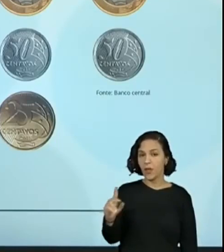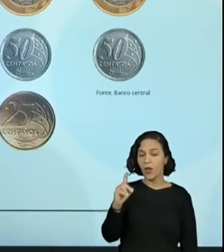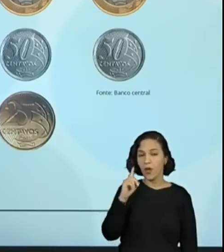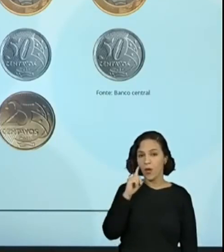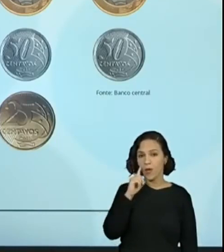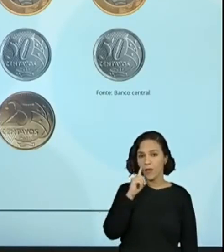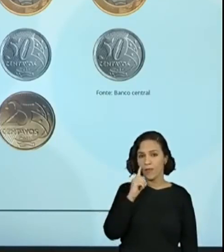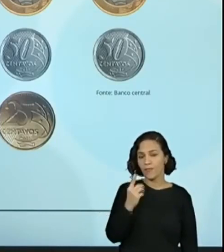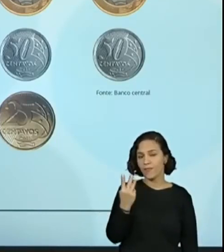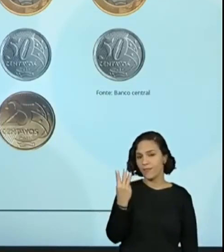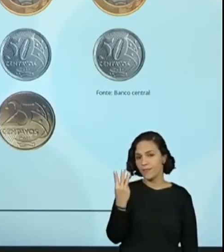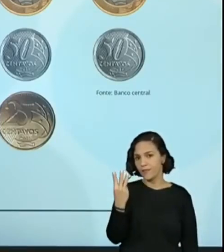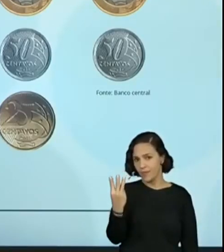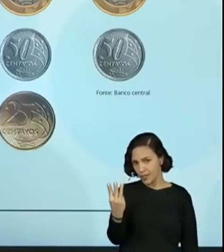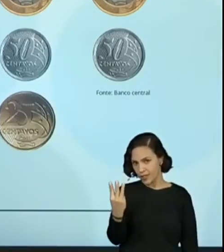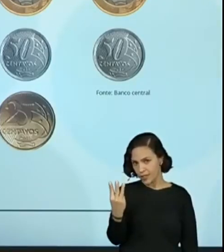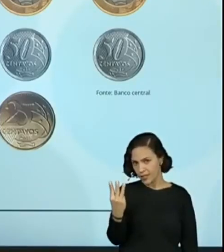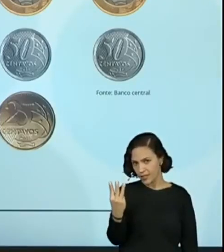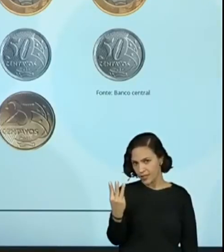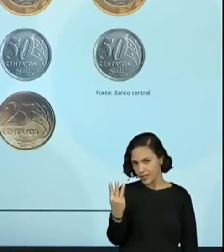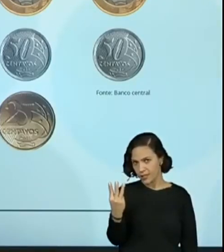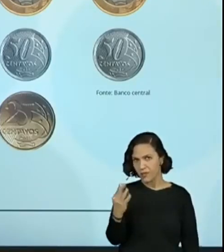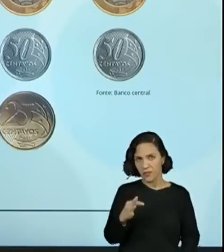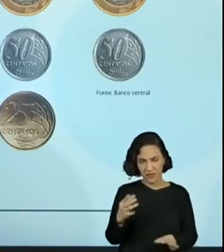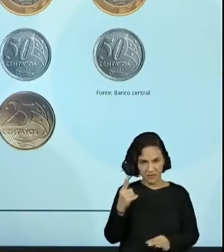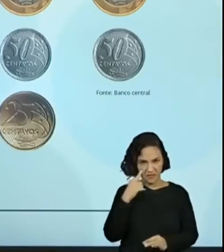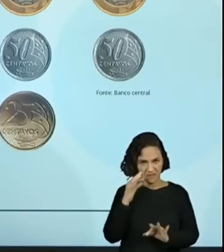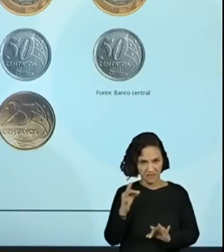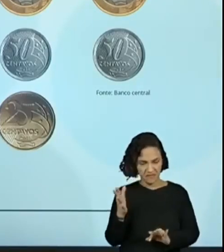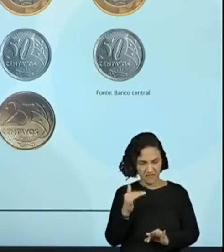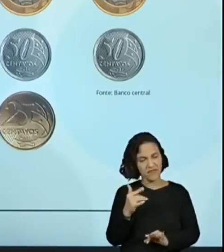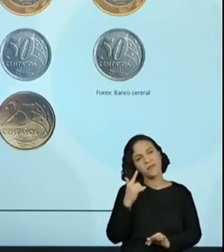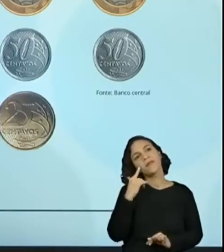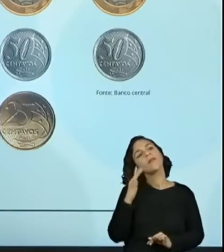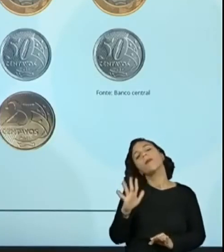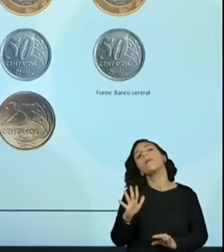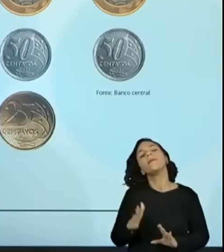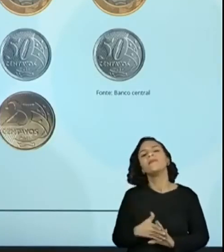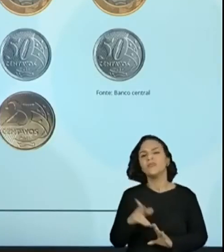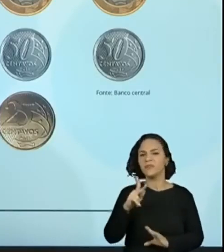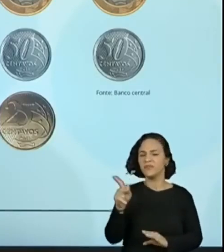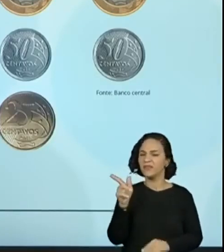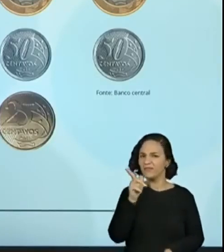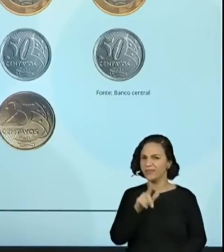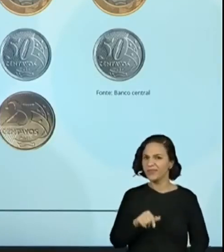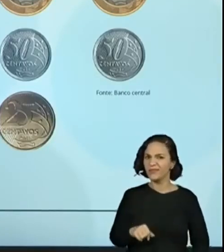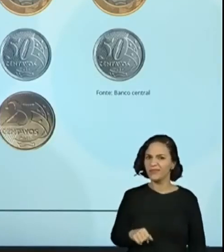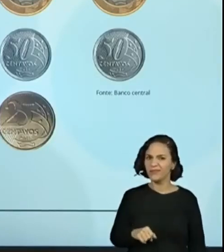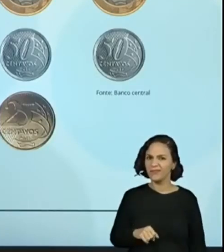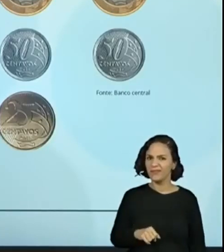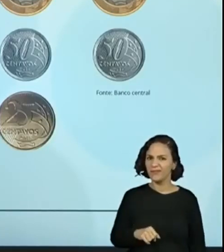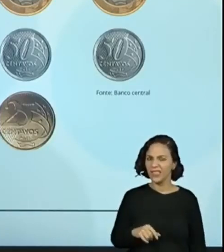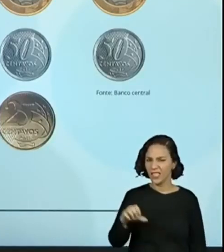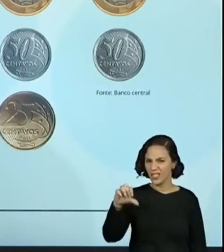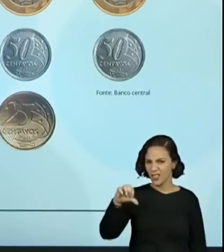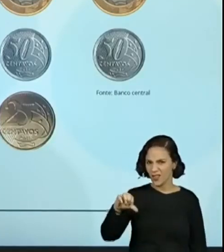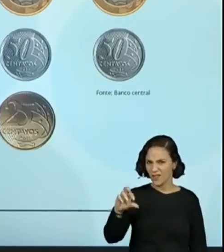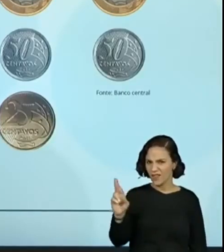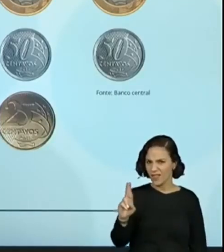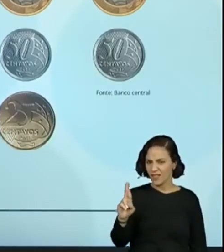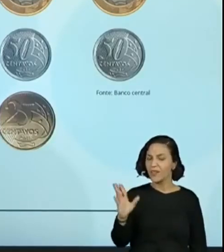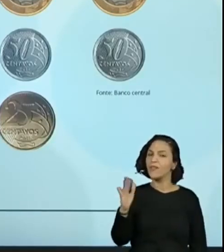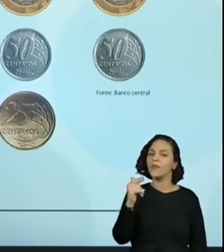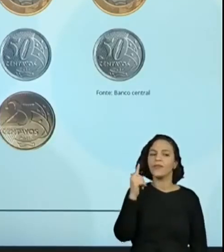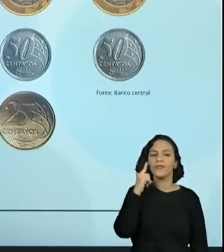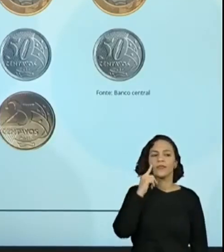moedas mais nove reais. Vamos contar então? Será que a Prô acertou que aí tem treze reais, nove reais? Vamos ver.